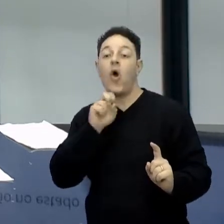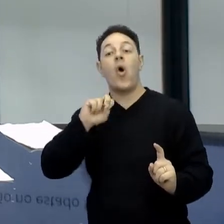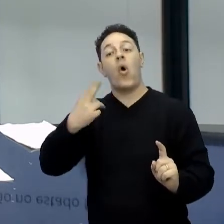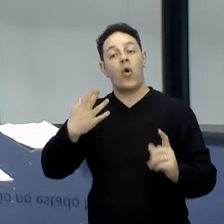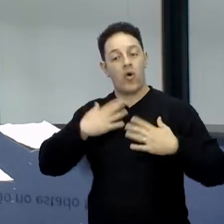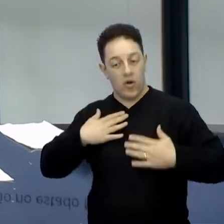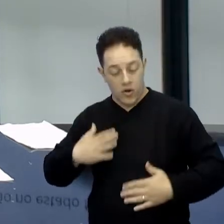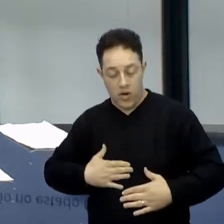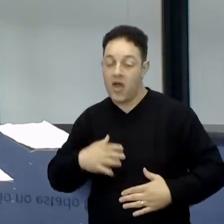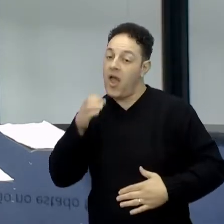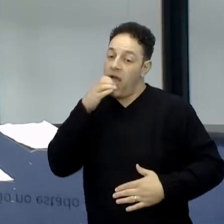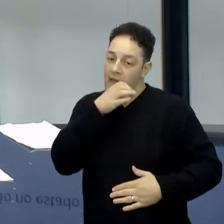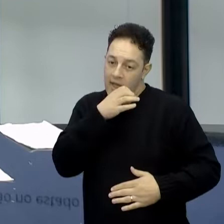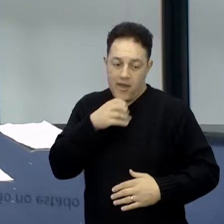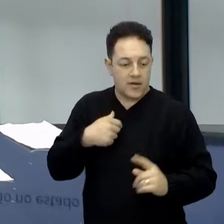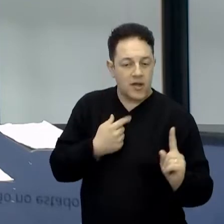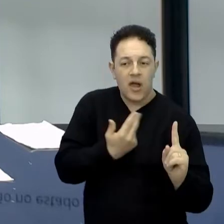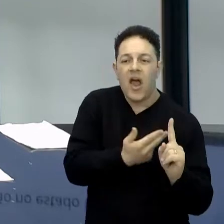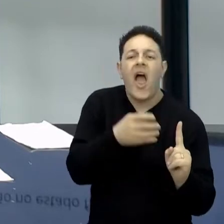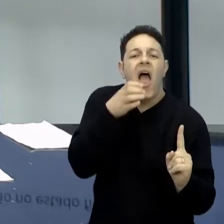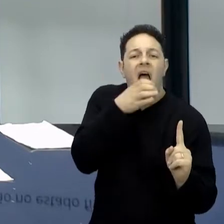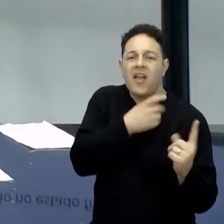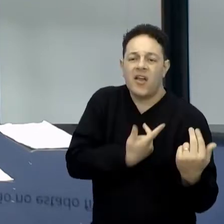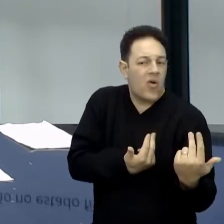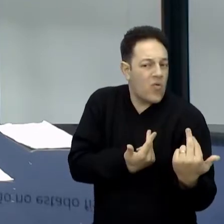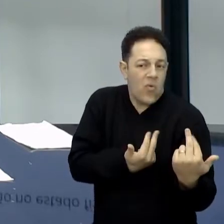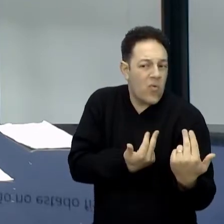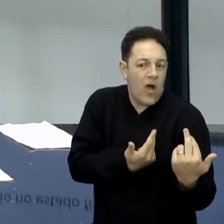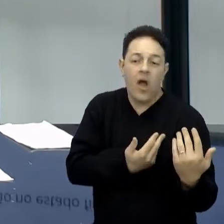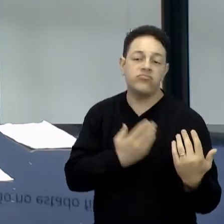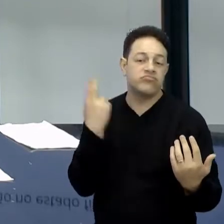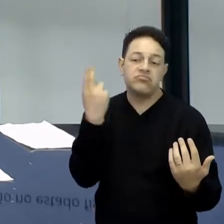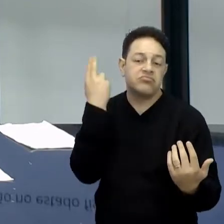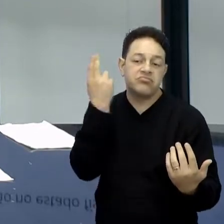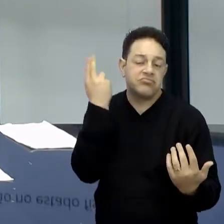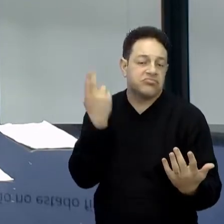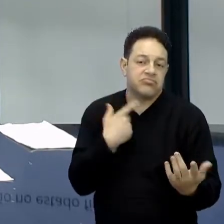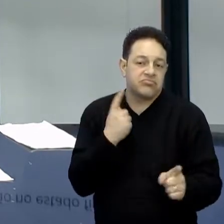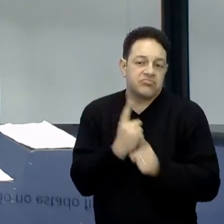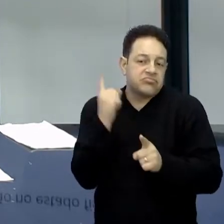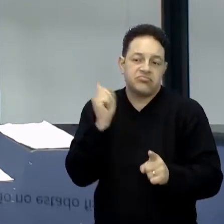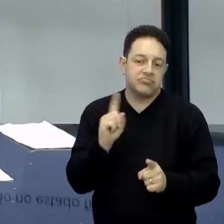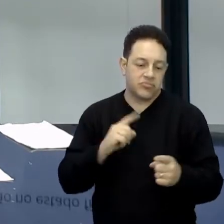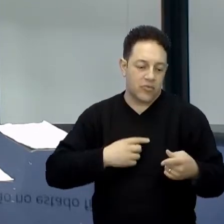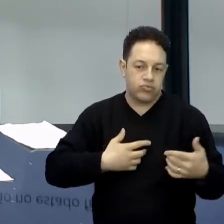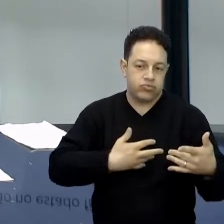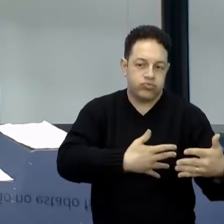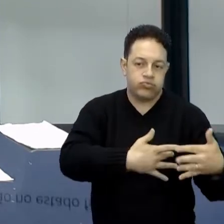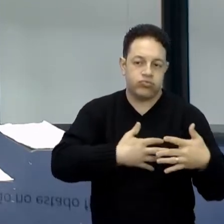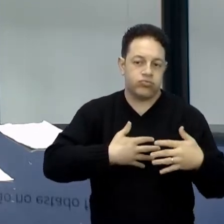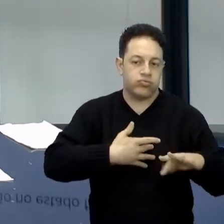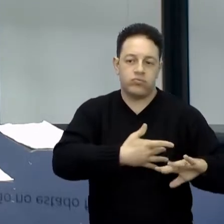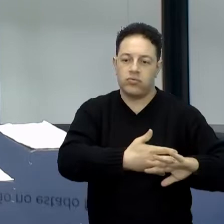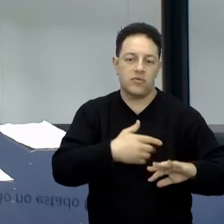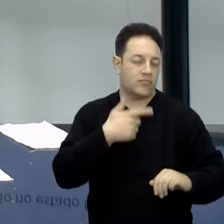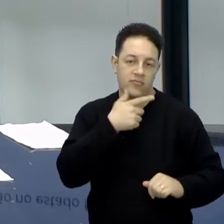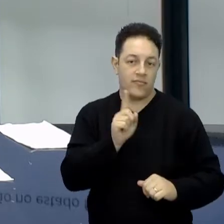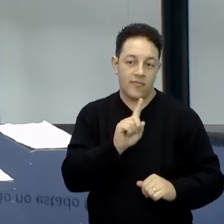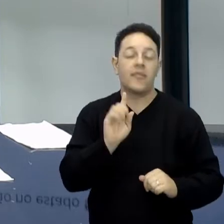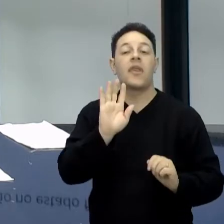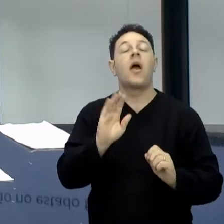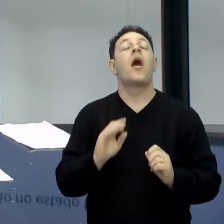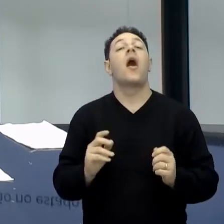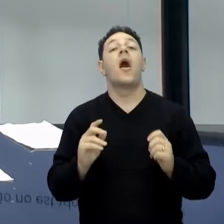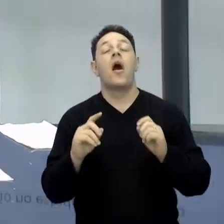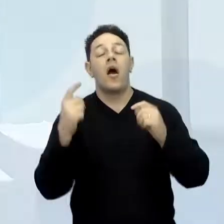quente com a mesma temperatura, no outro corpo que também está quente a mesma temperatura, não existe esse trânsito, tá certo? Então, a gente diz que